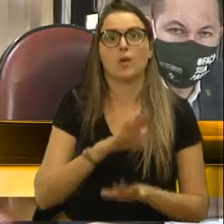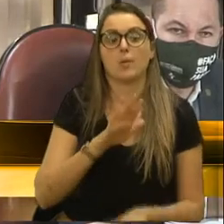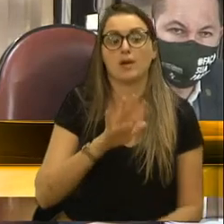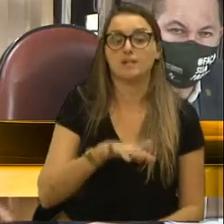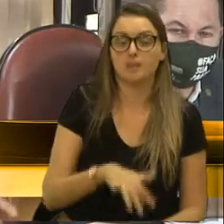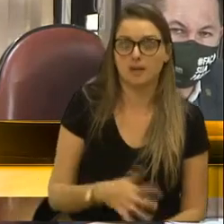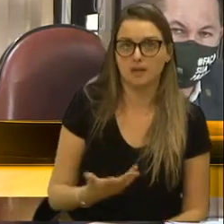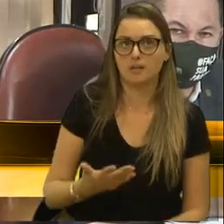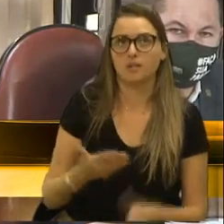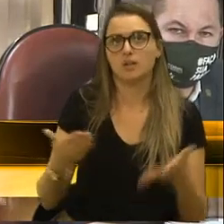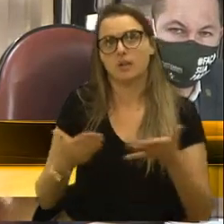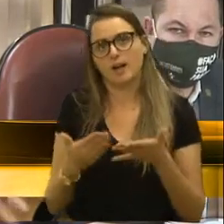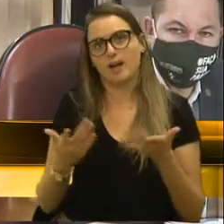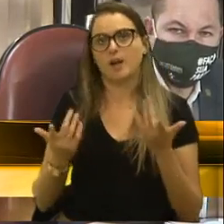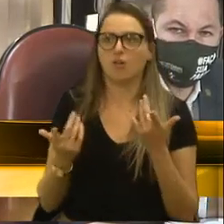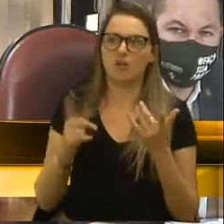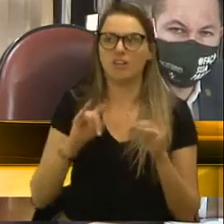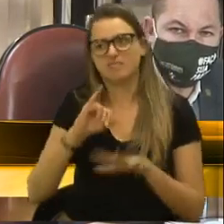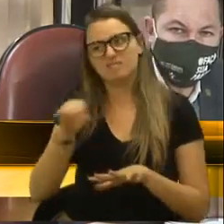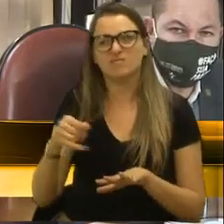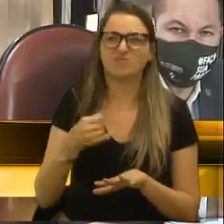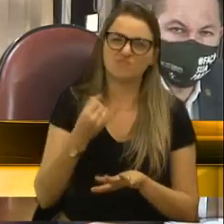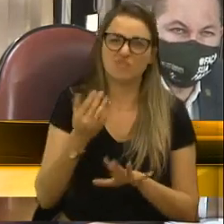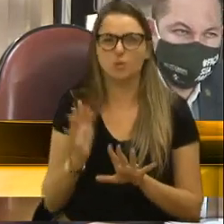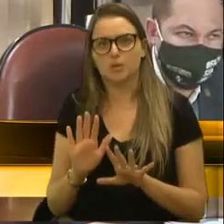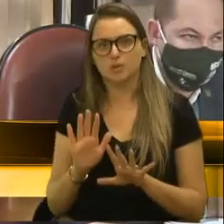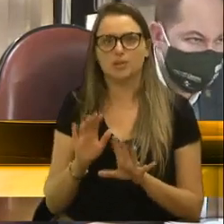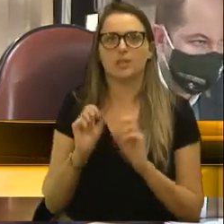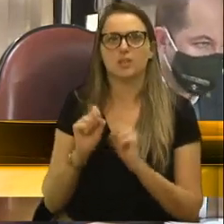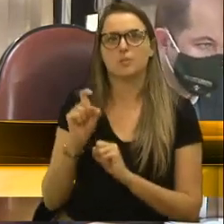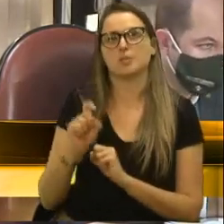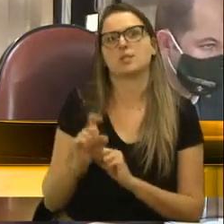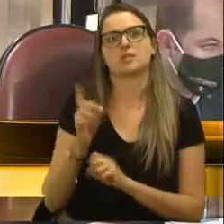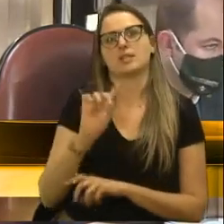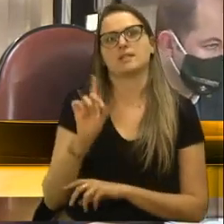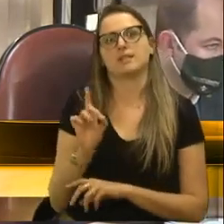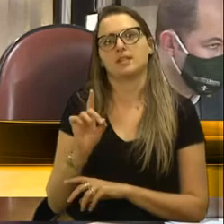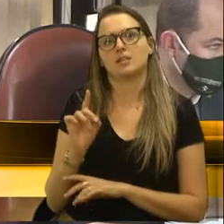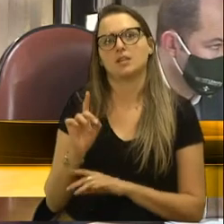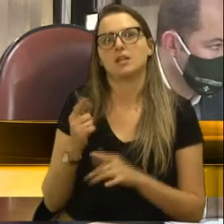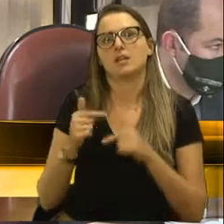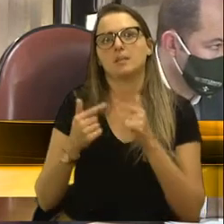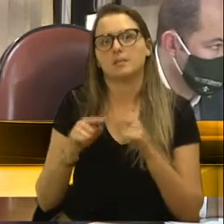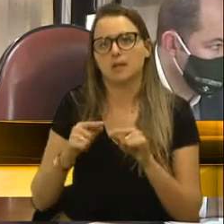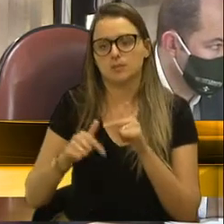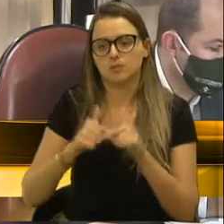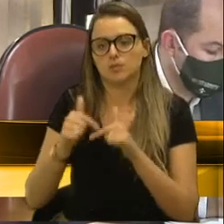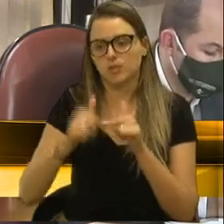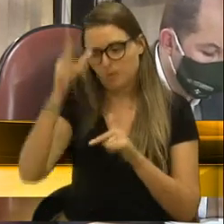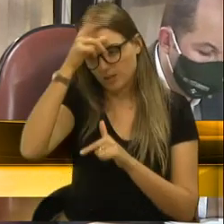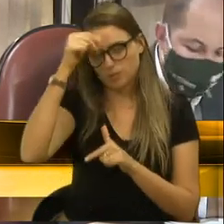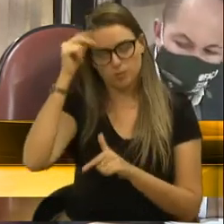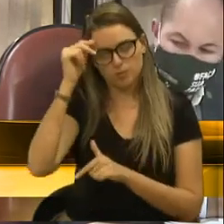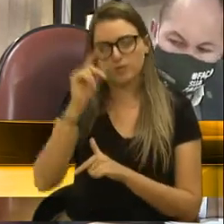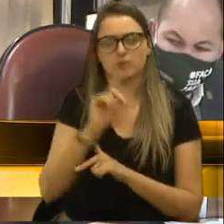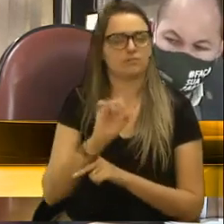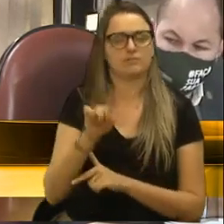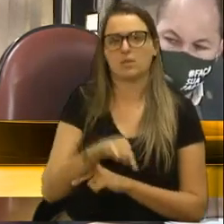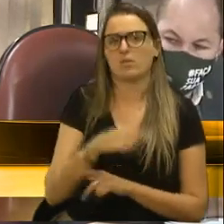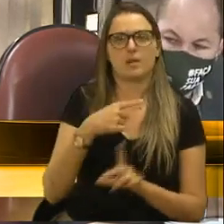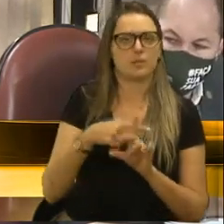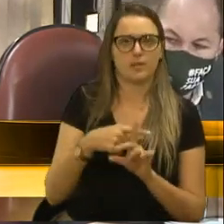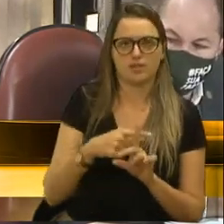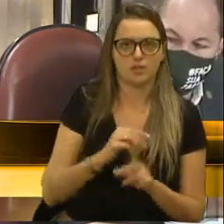público. Agora, conveniente talvez seja, não sei para quem. Mas, para serviço público em si, ele não é conveniente. A gente